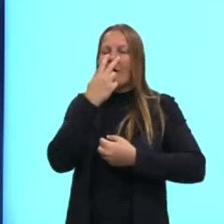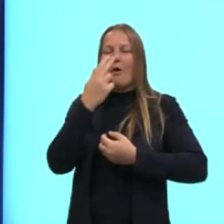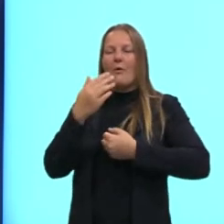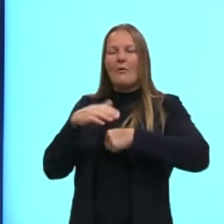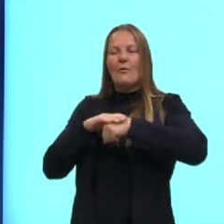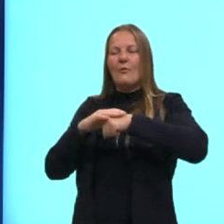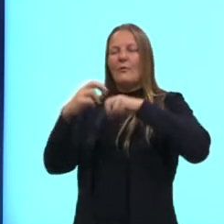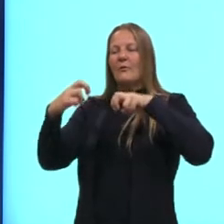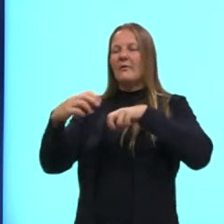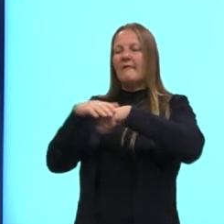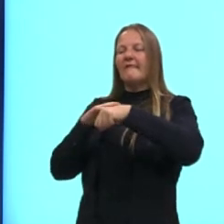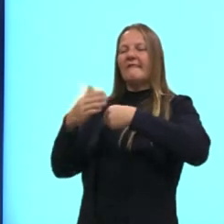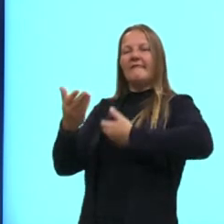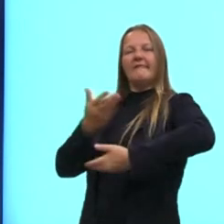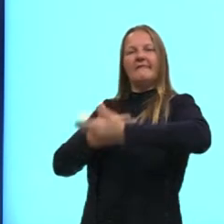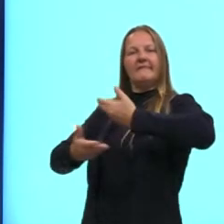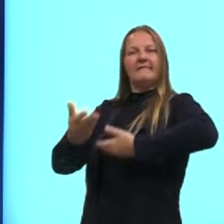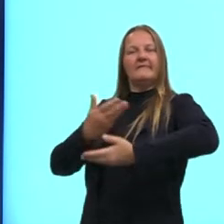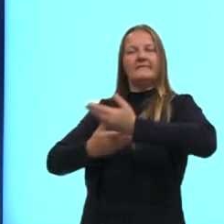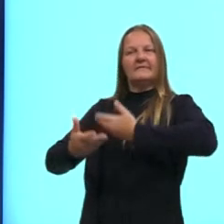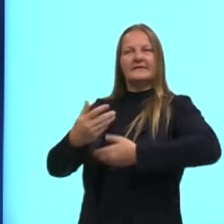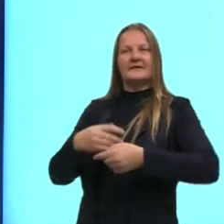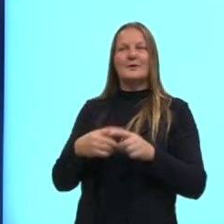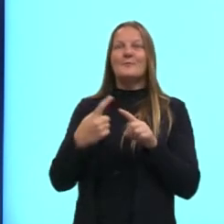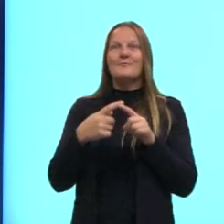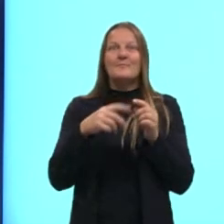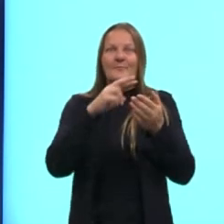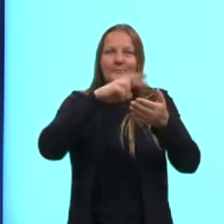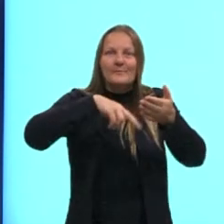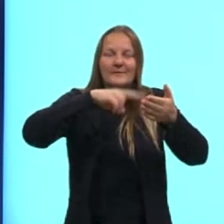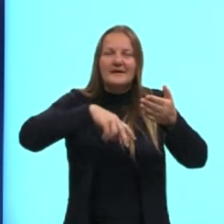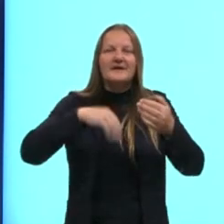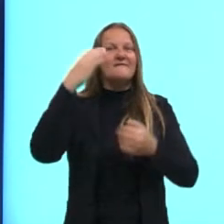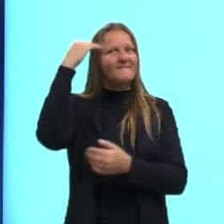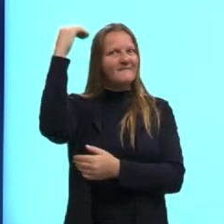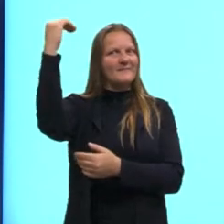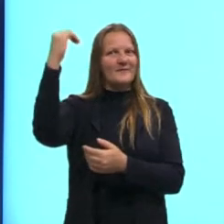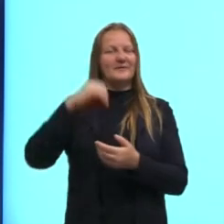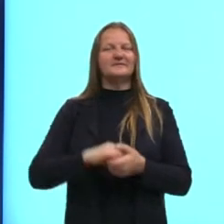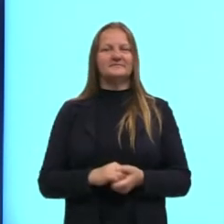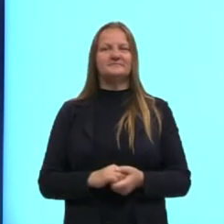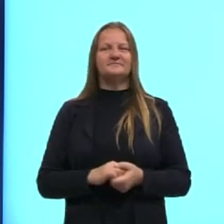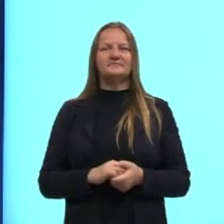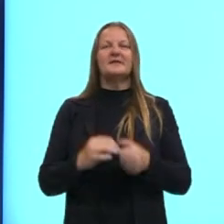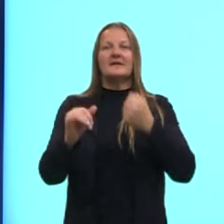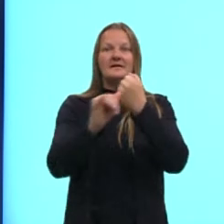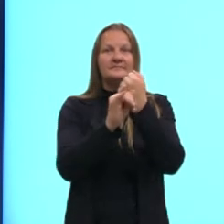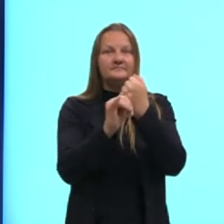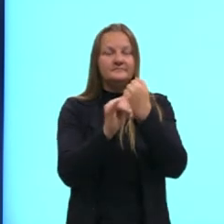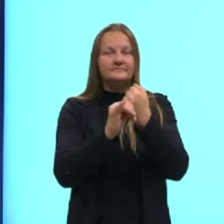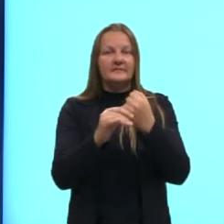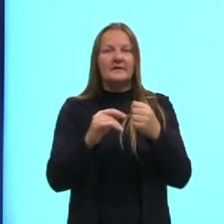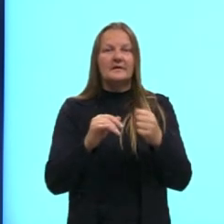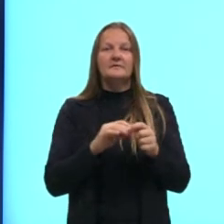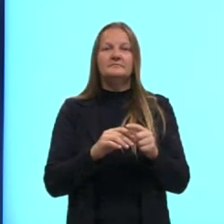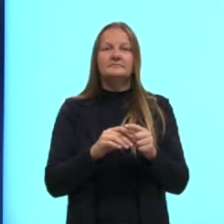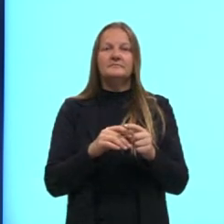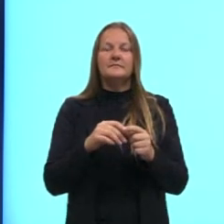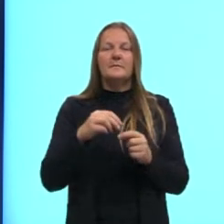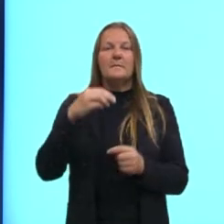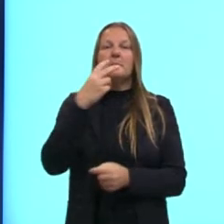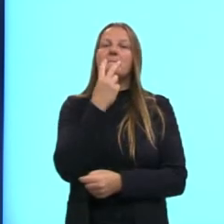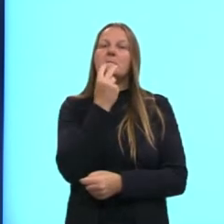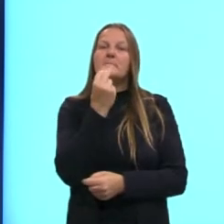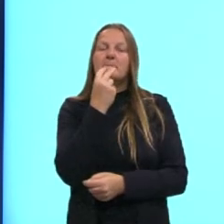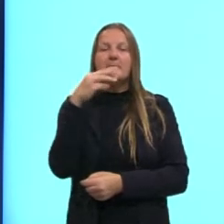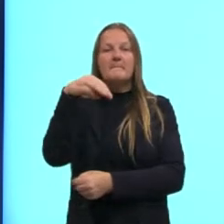ele. Essa ideia da conversa com o leitor, ela era muito famosa e muito presente na escrita, por exemplo, do Machado de